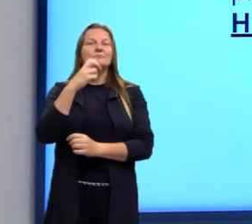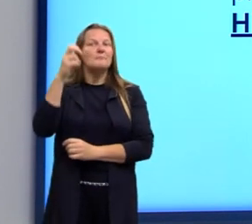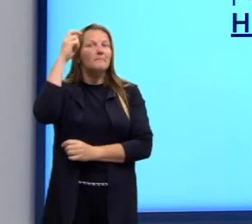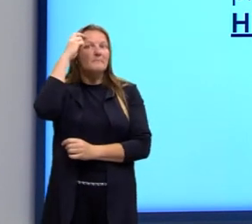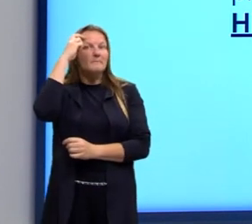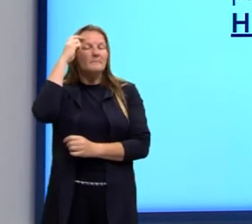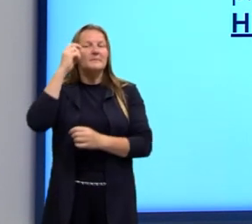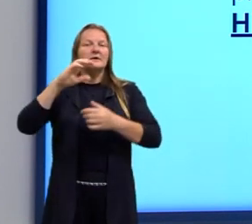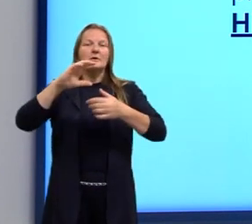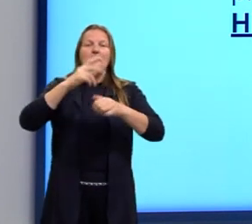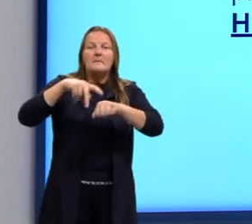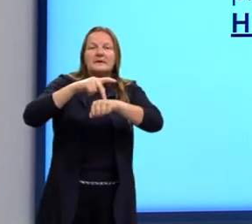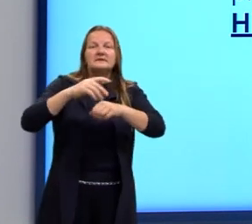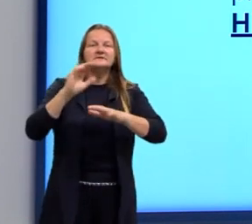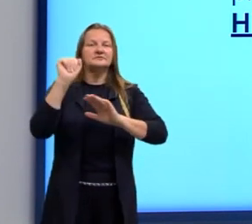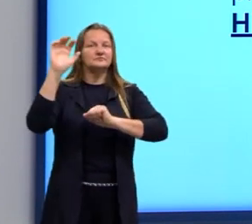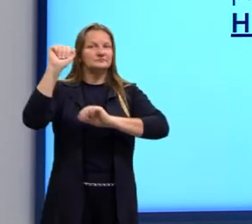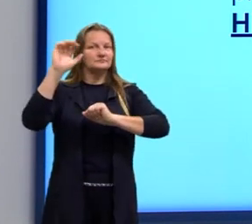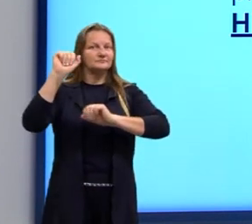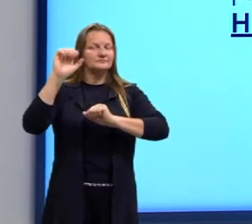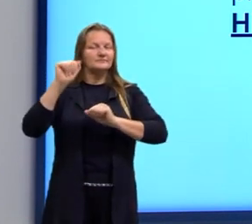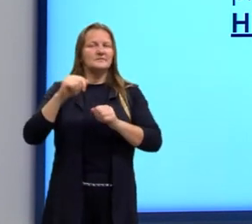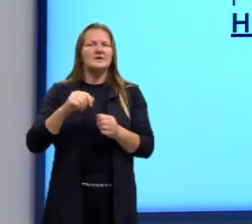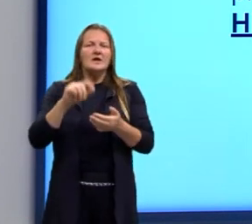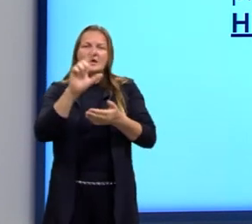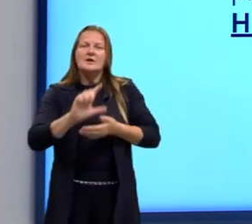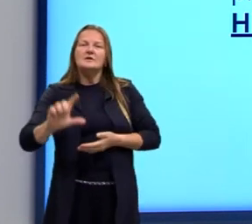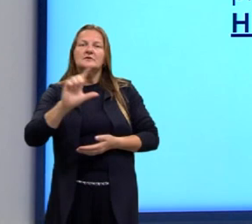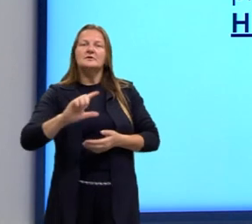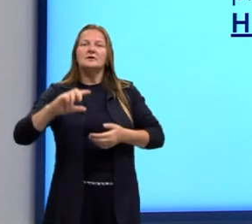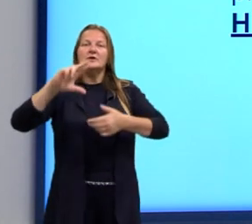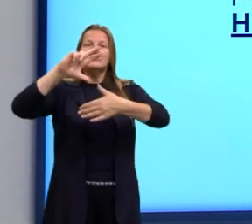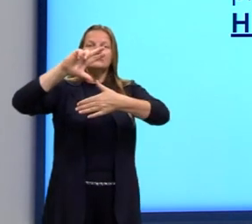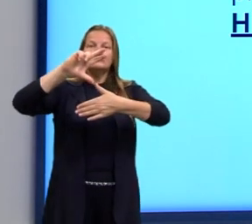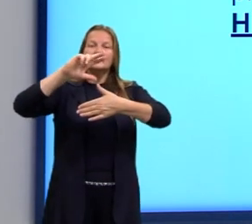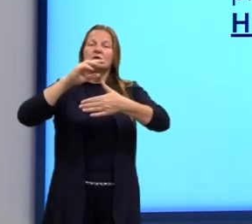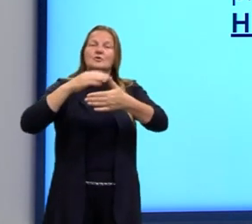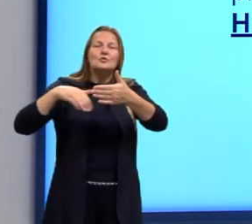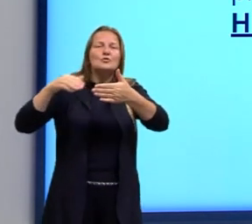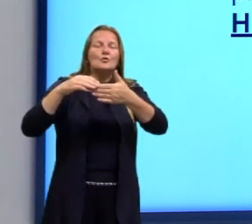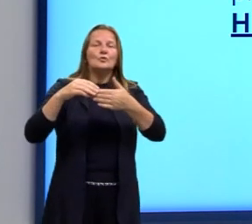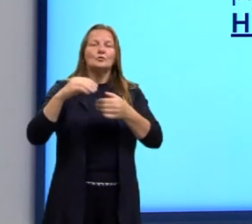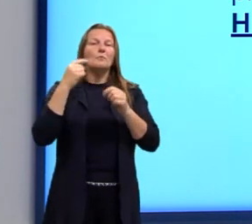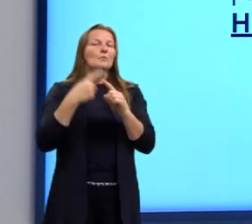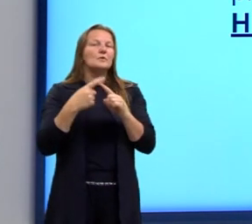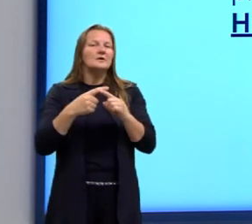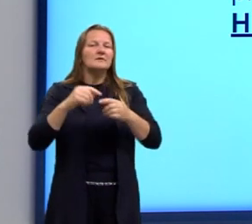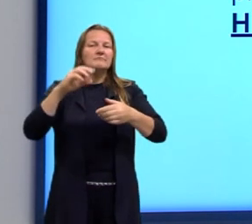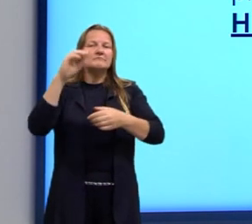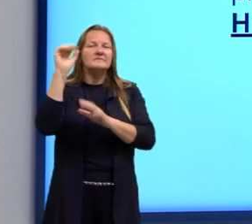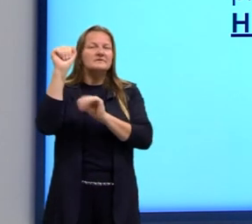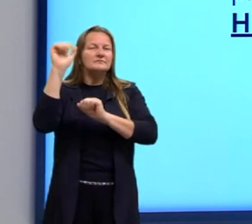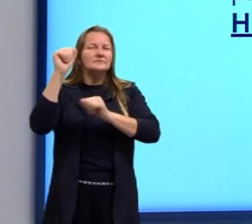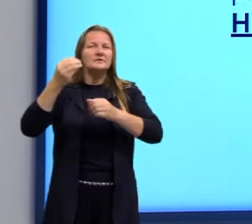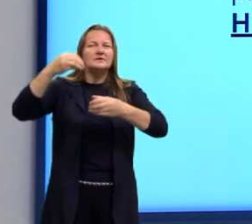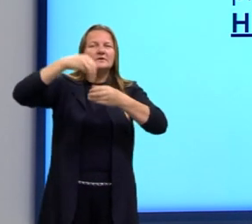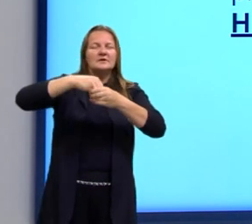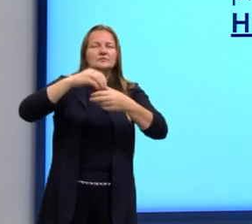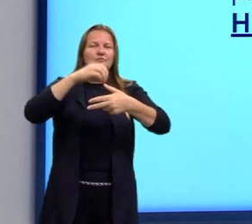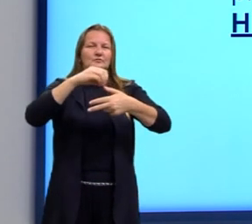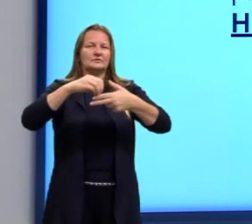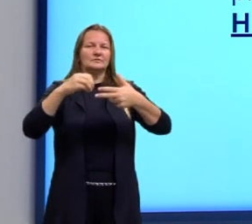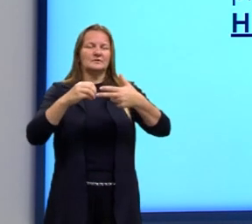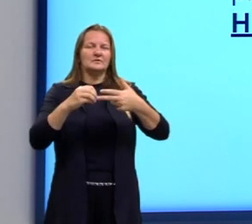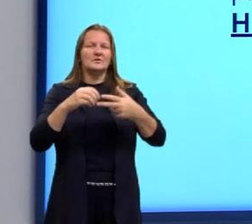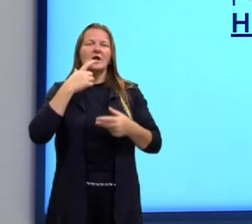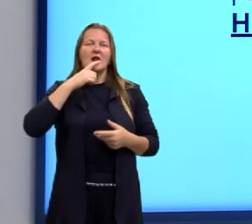Vale falar aqui, gente, a literatura hispano-americana. Quando se trata de texto literário dentro do ENEM, na